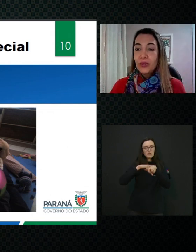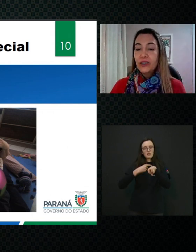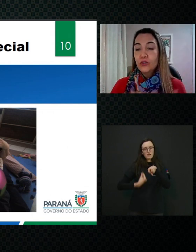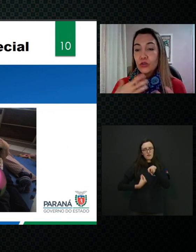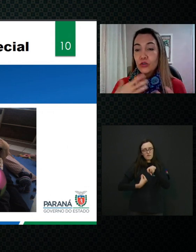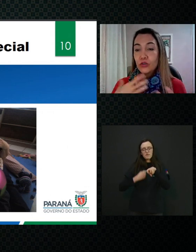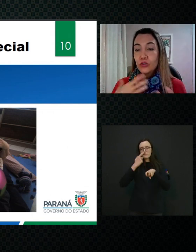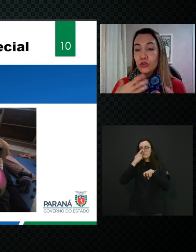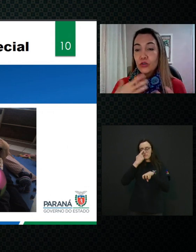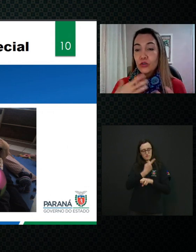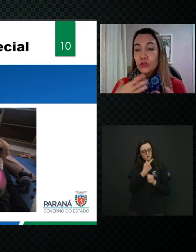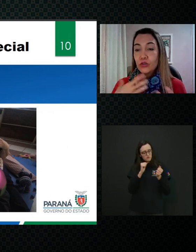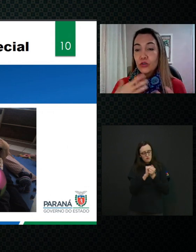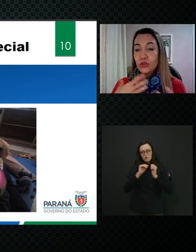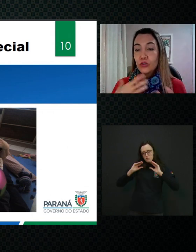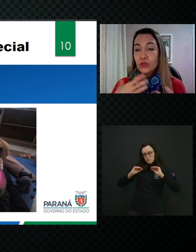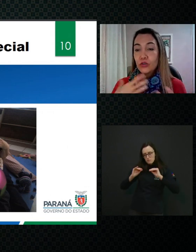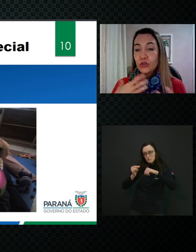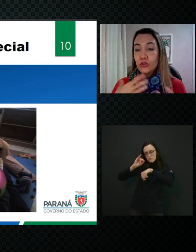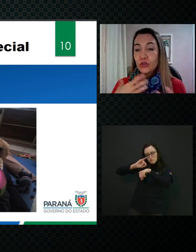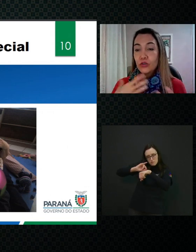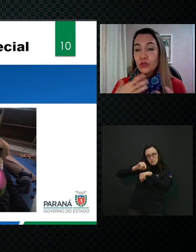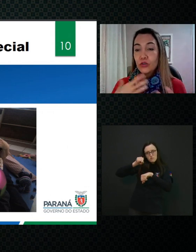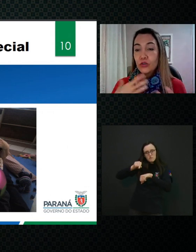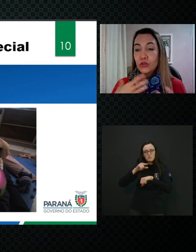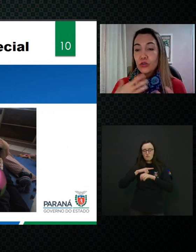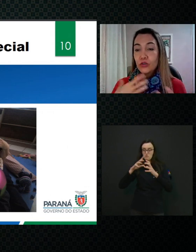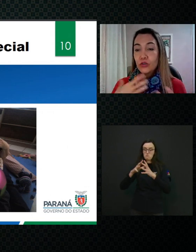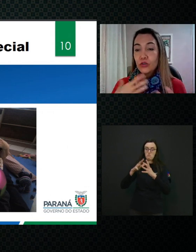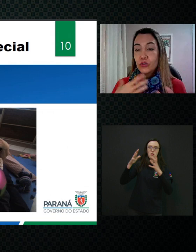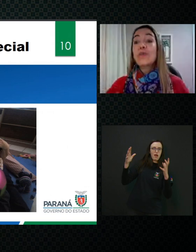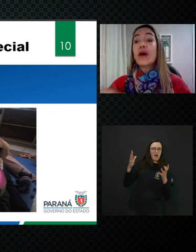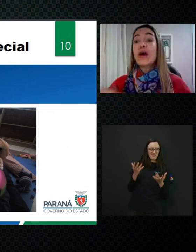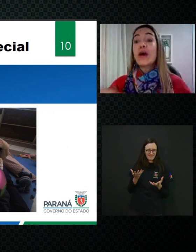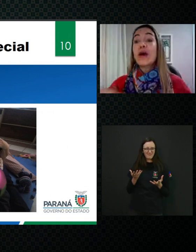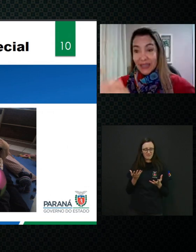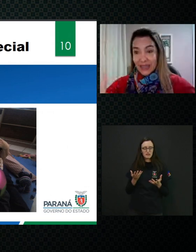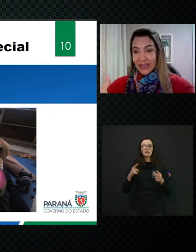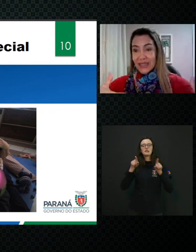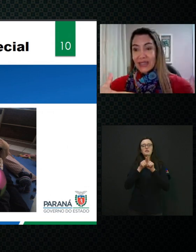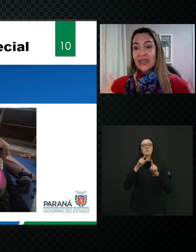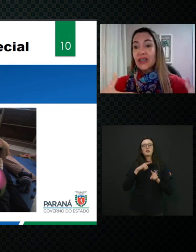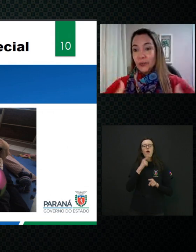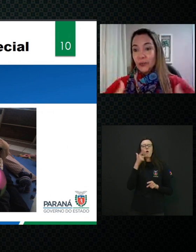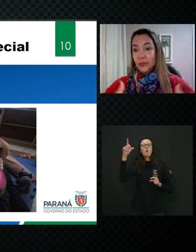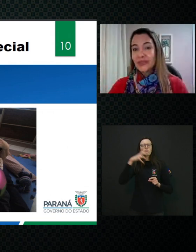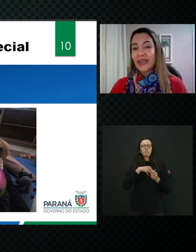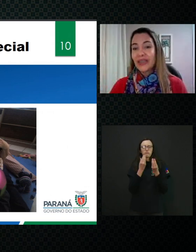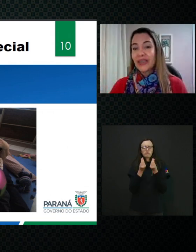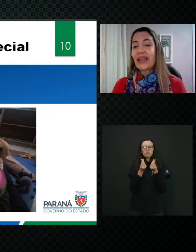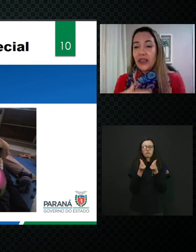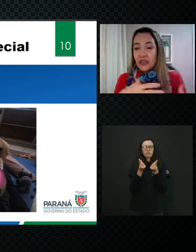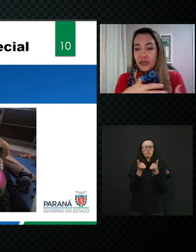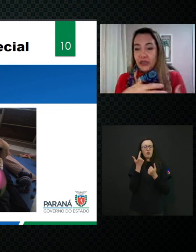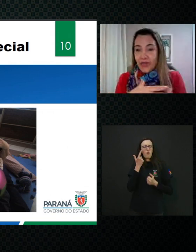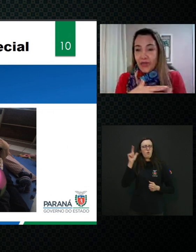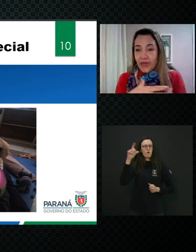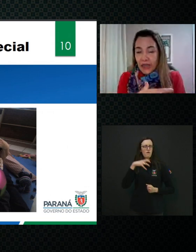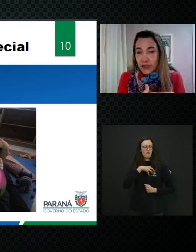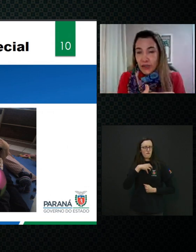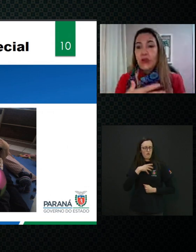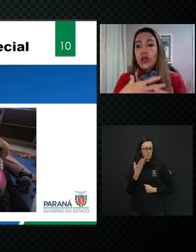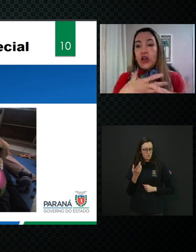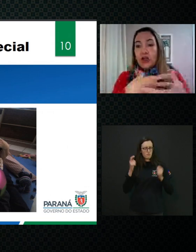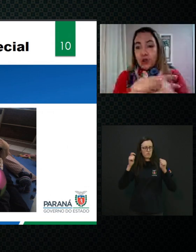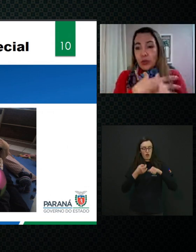manipulando juntos um objeto macro, maior, uma outra sensação, né, que é diferente de um